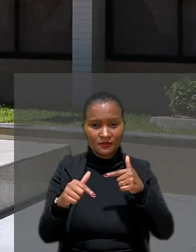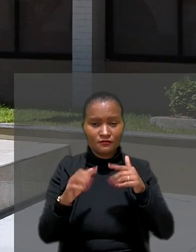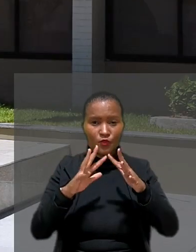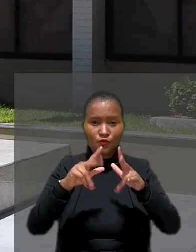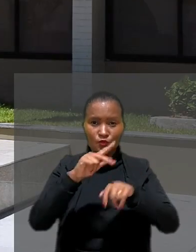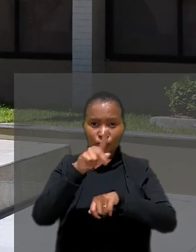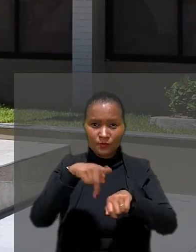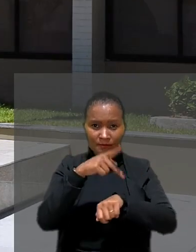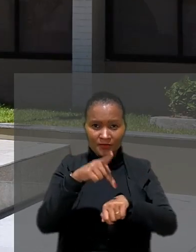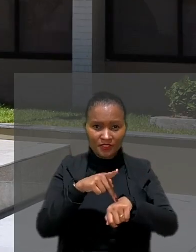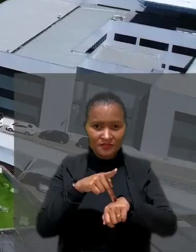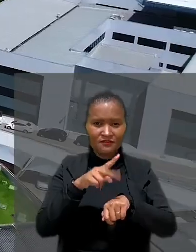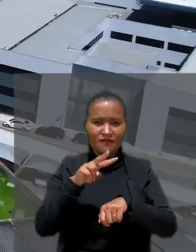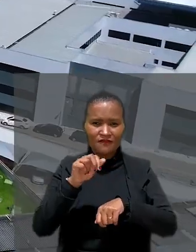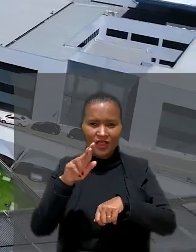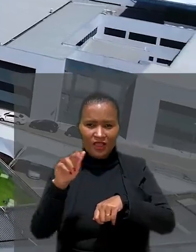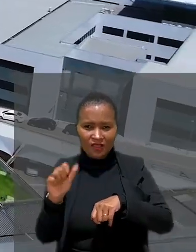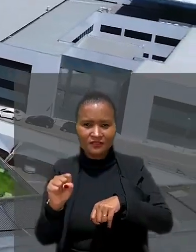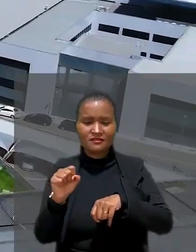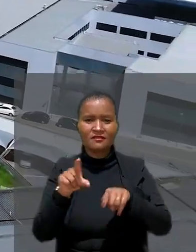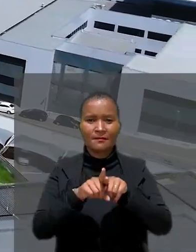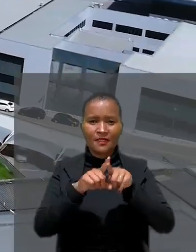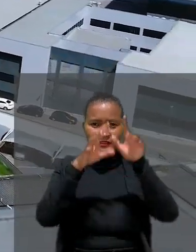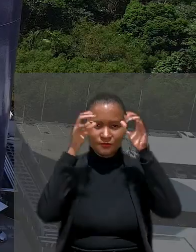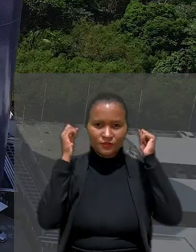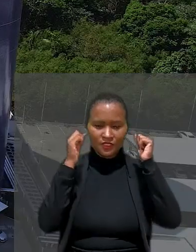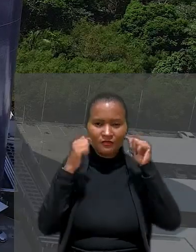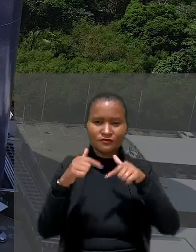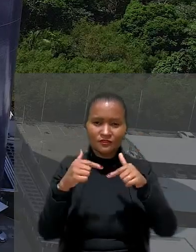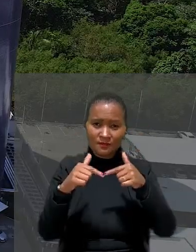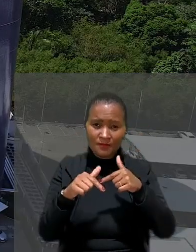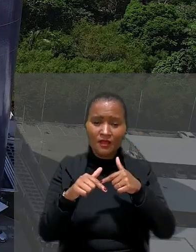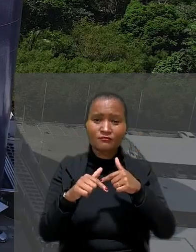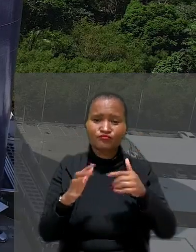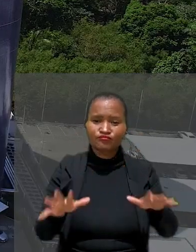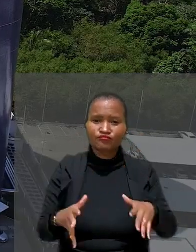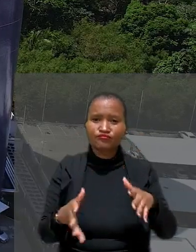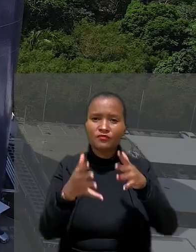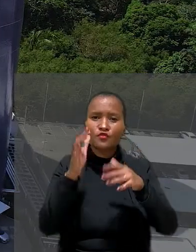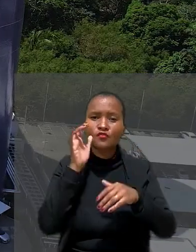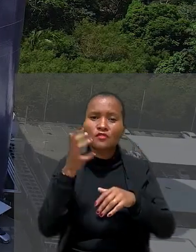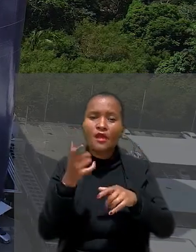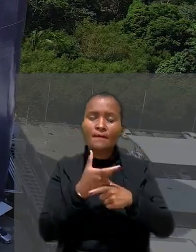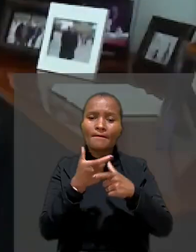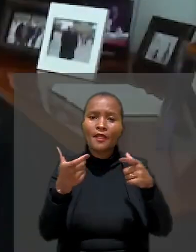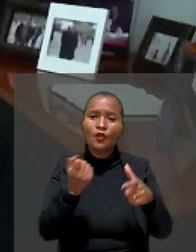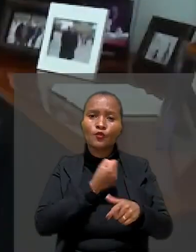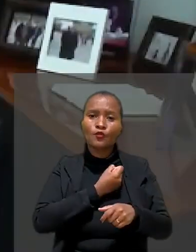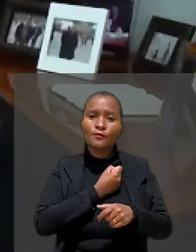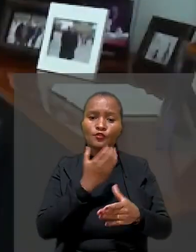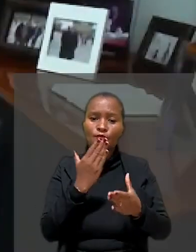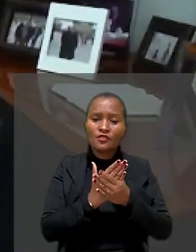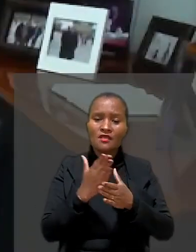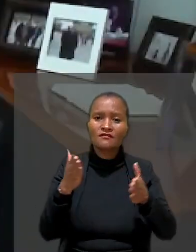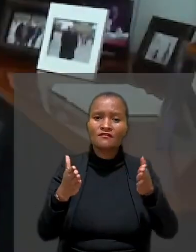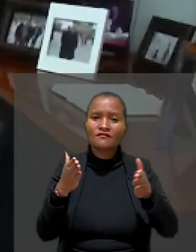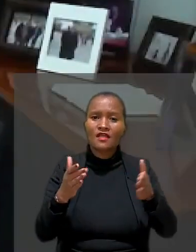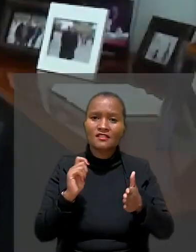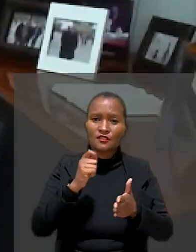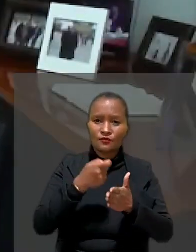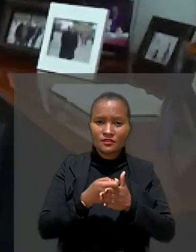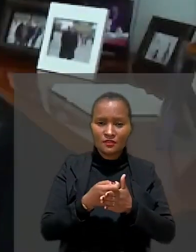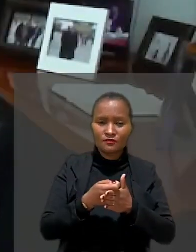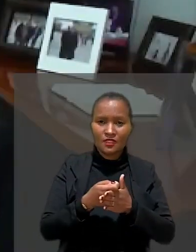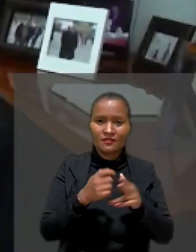varas e tribunais do trabalho se mobilizaram para solucionar o maior número de processos em fase de execução. Ao longo da semana,